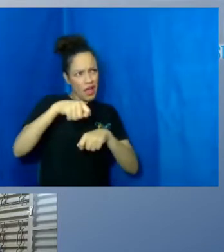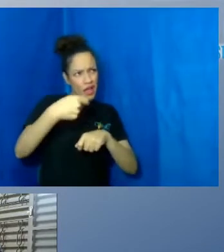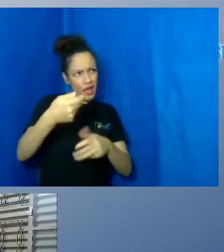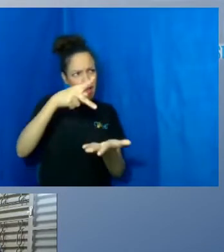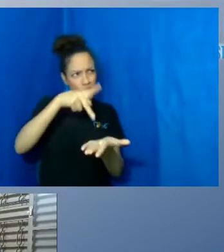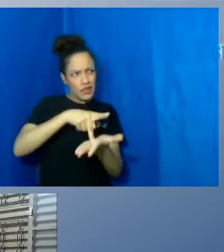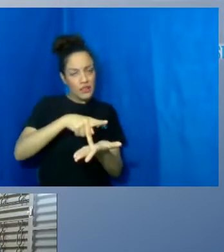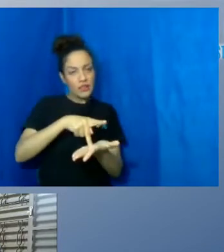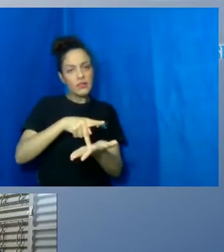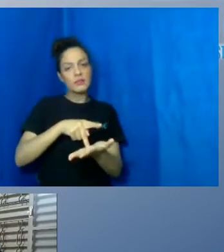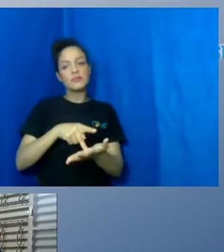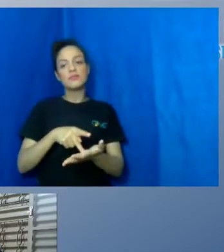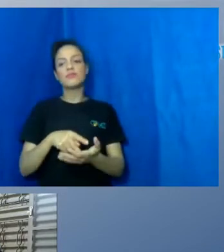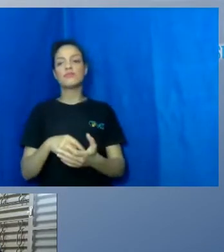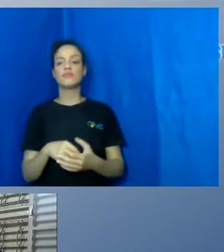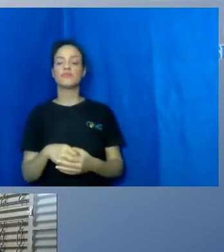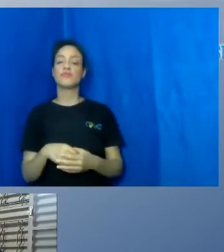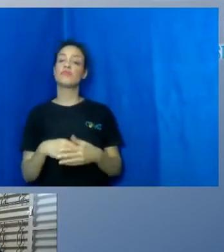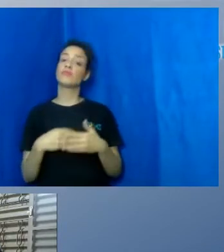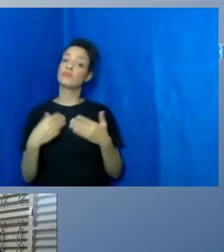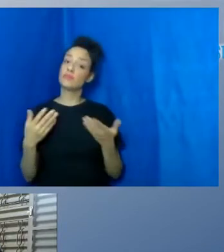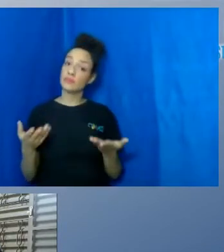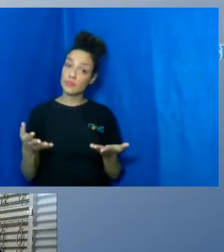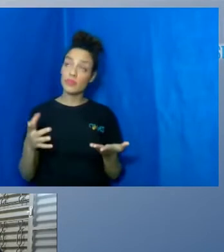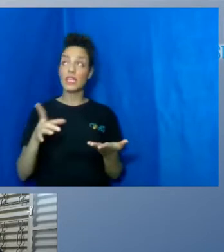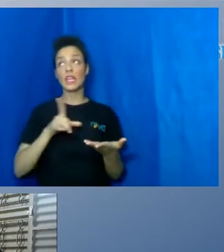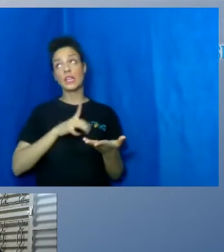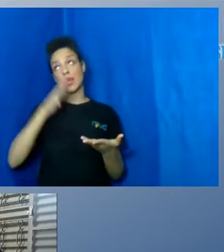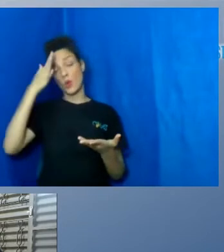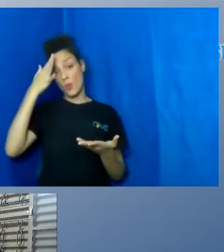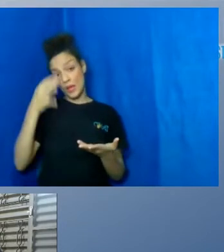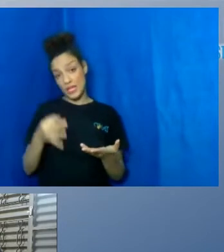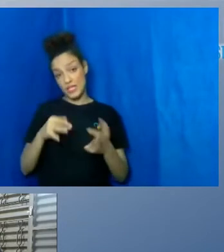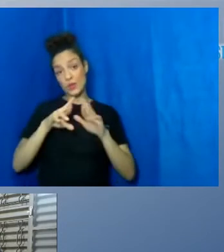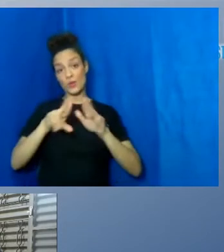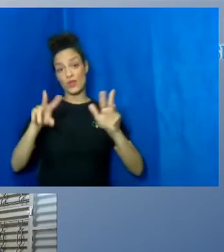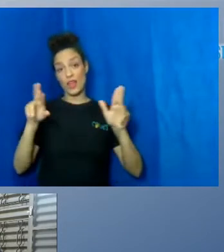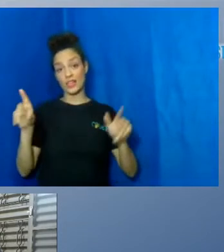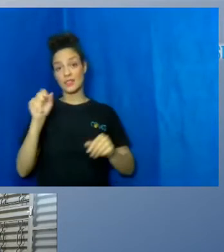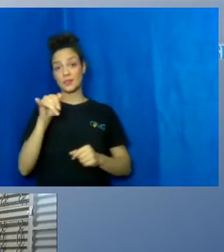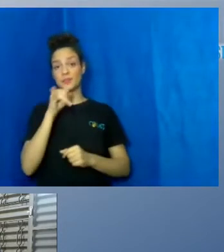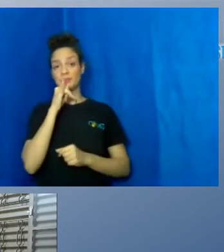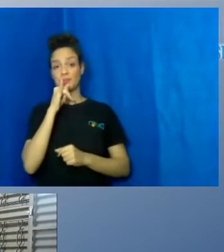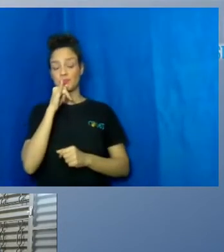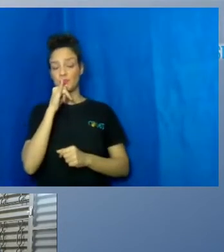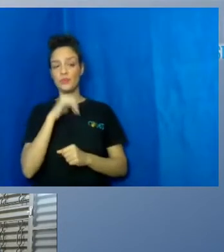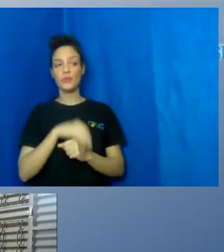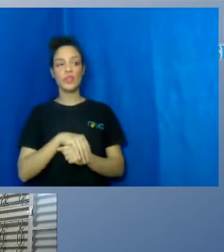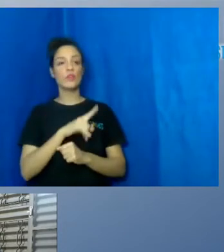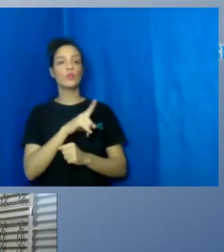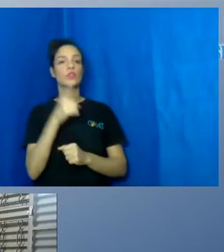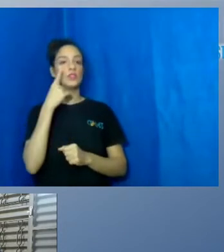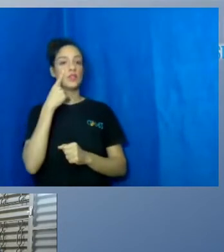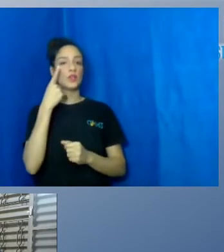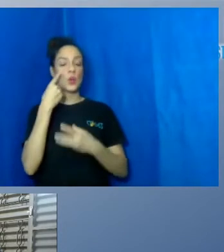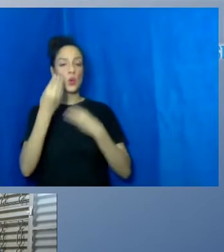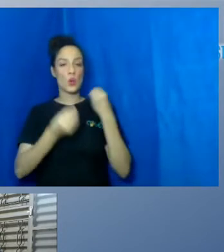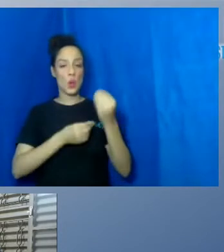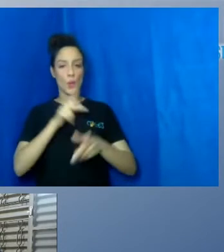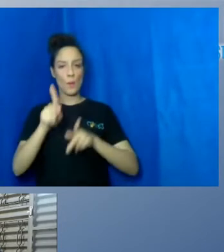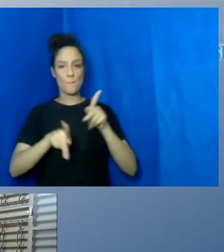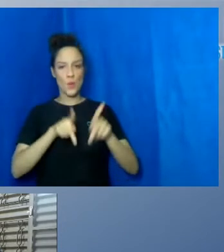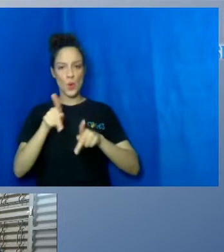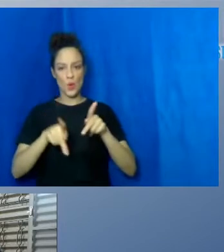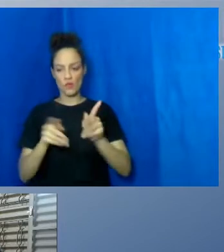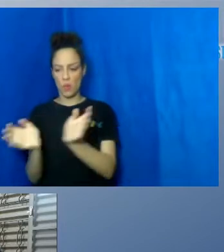Existem diversos entendimentos sobre a verdade. Se você pegar os três maiores povos que estiveram no mundo antigo,